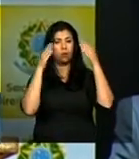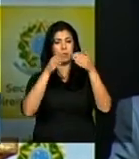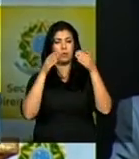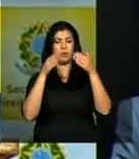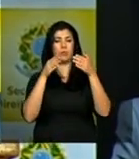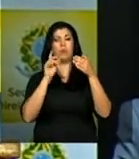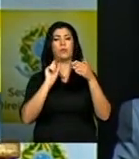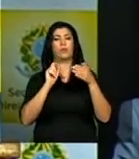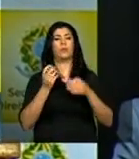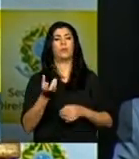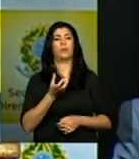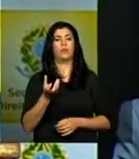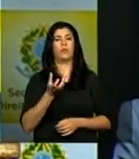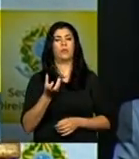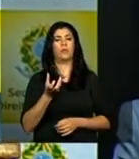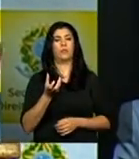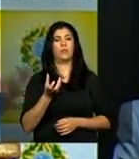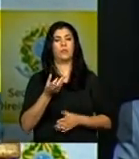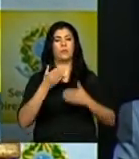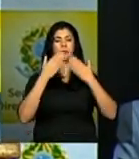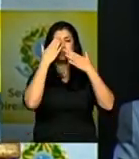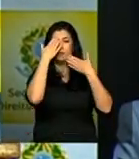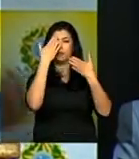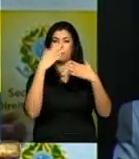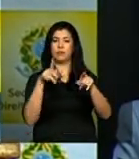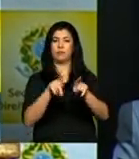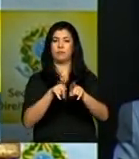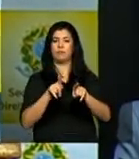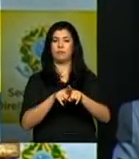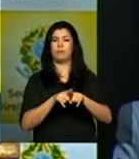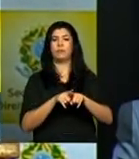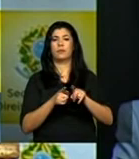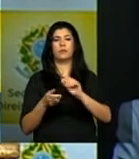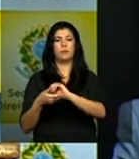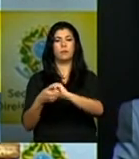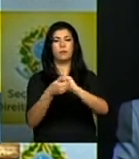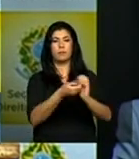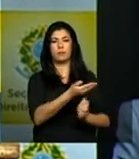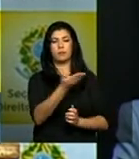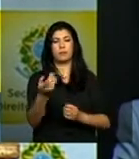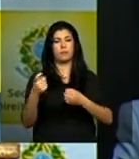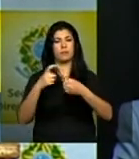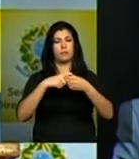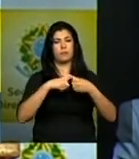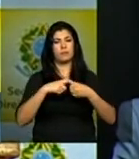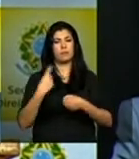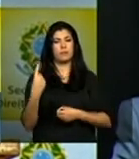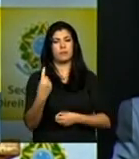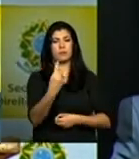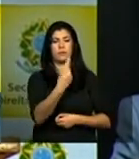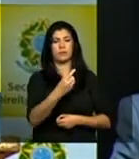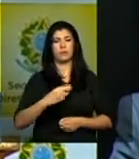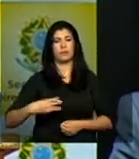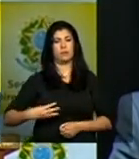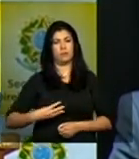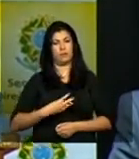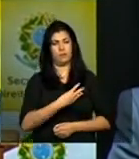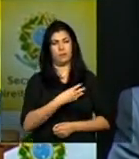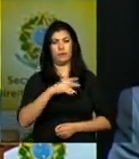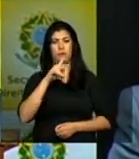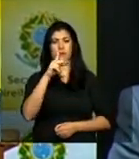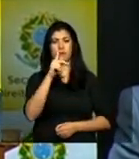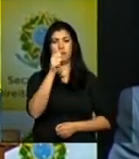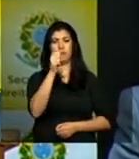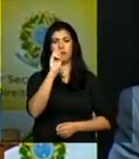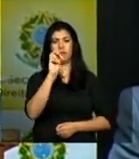enfoque que eu quero aqui agradecer a parceria com os ministros aqui presentes o ministro Paim